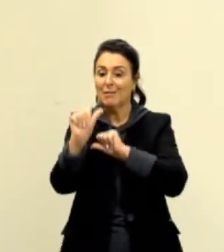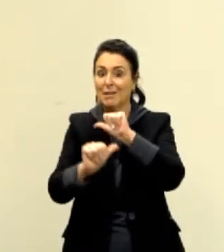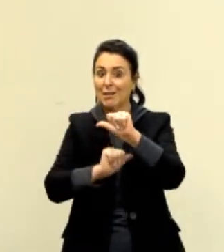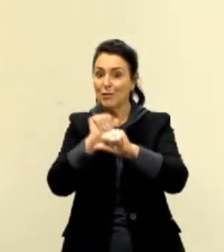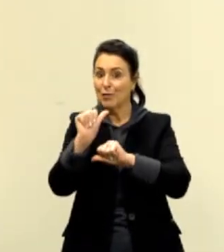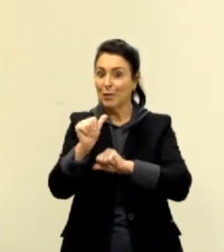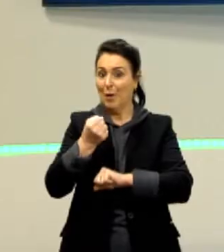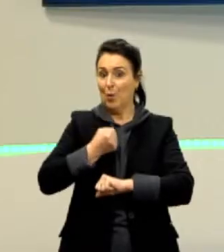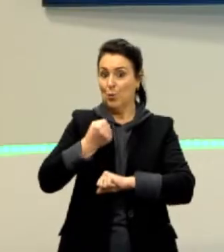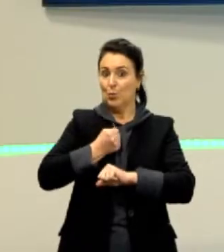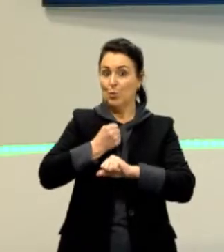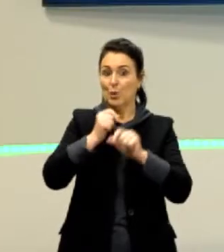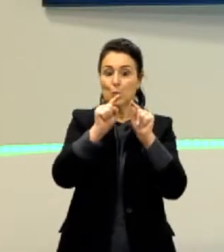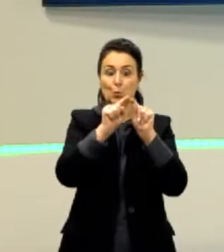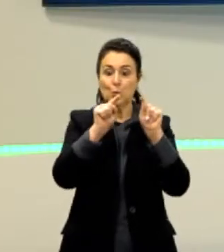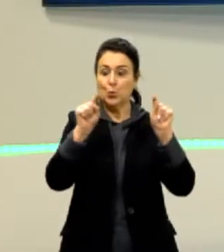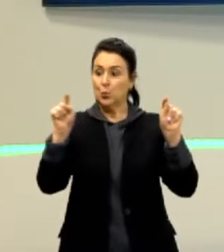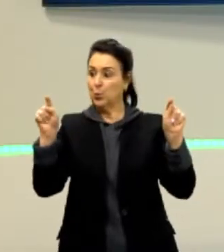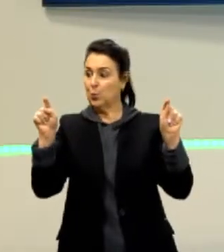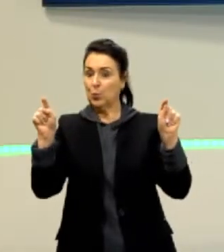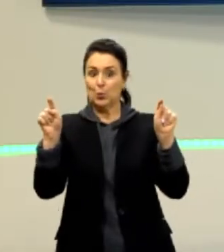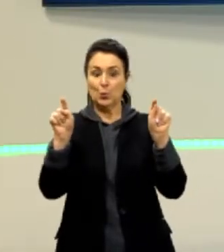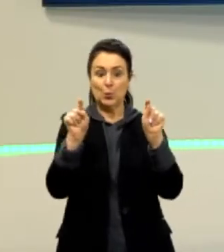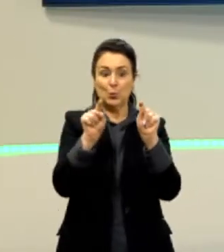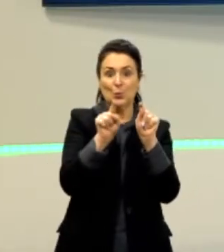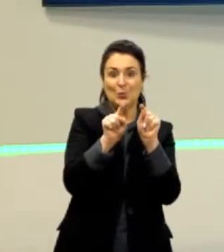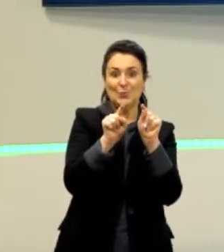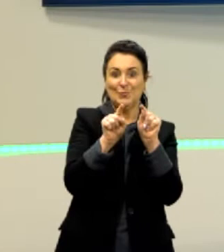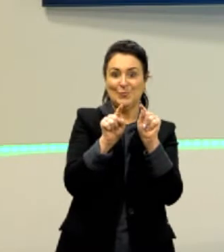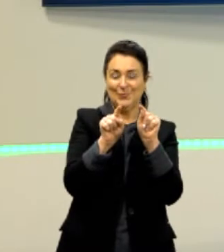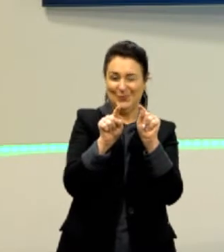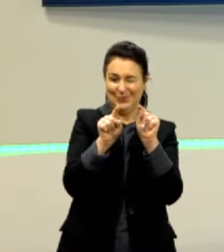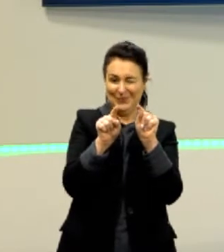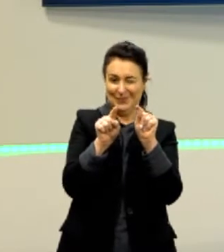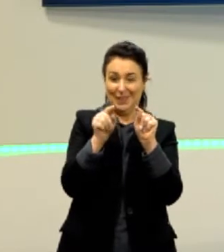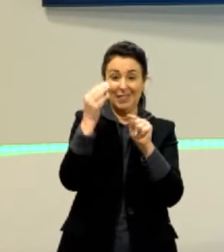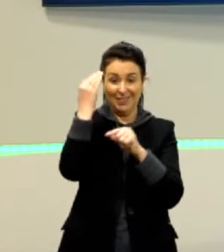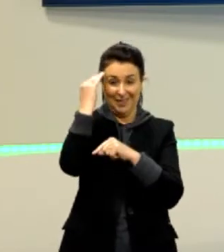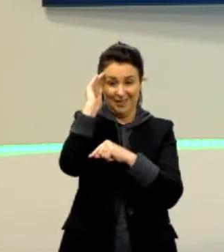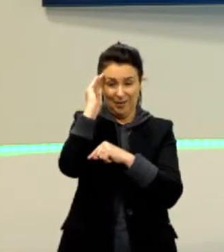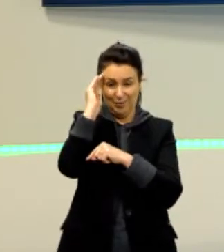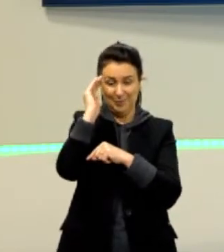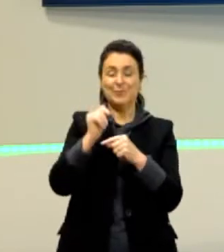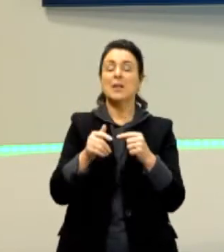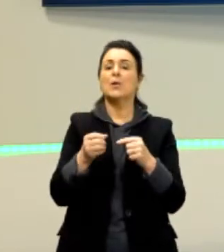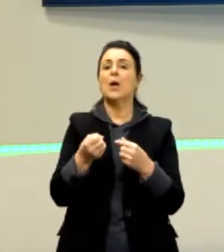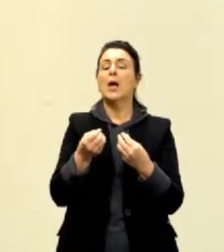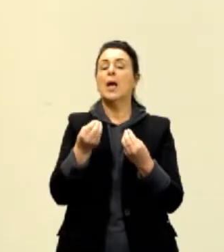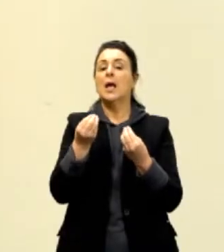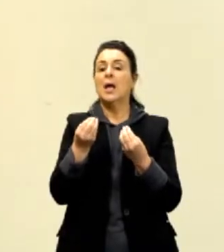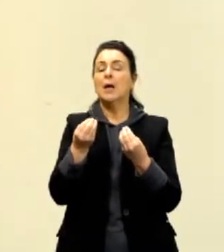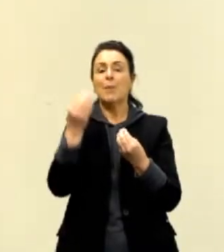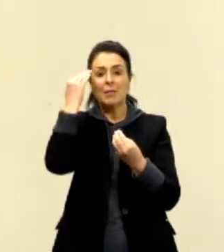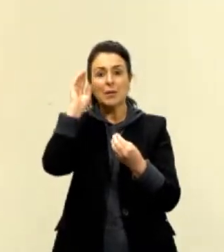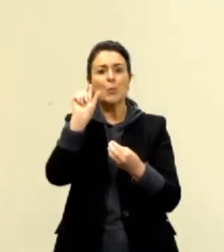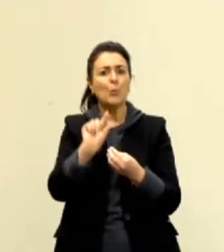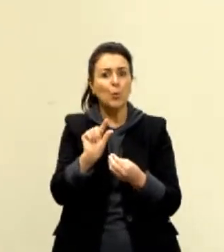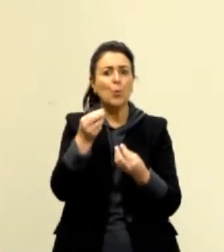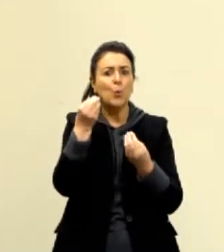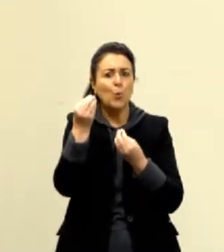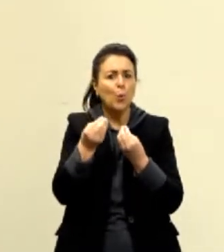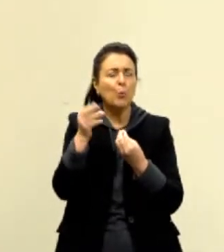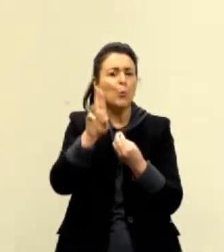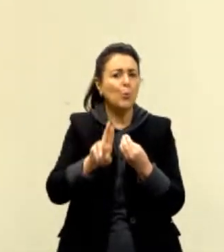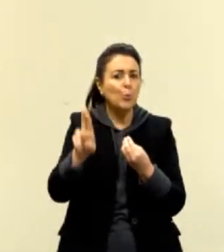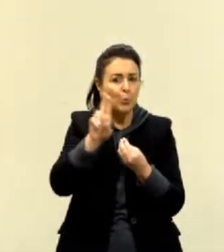notação científica. Então, aceita essa mágica só um pouquinho, só para a gente entender a utilidade da notação científica.